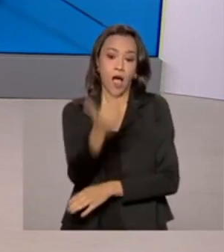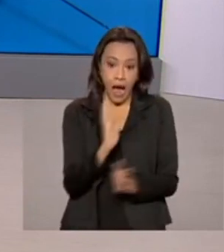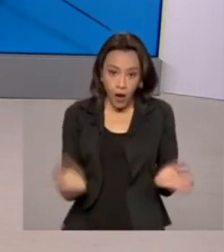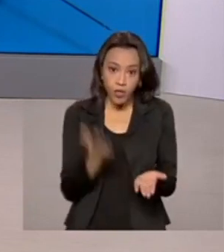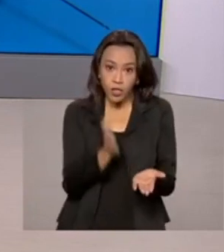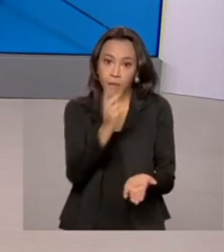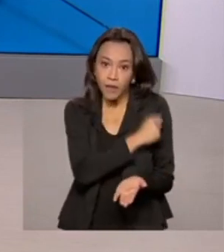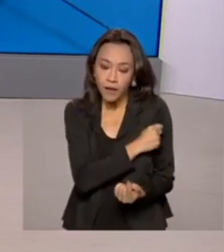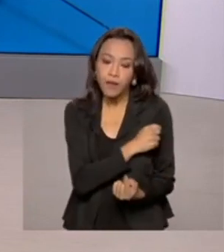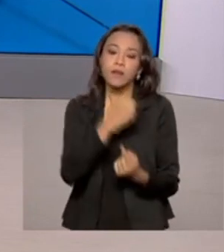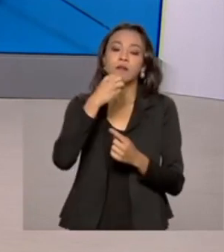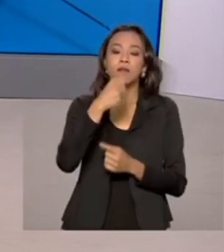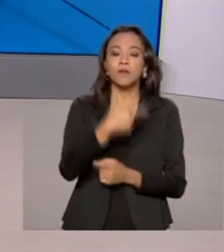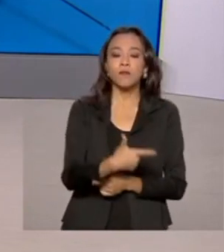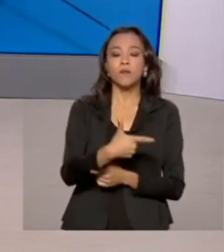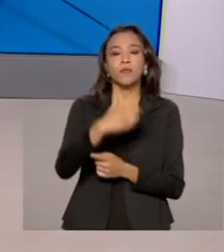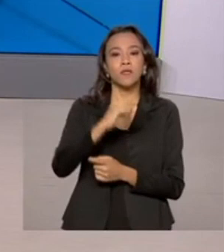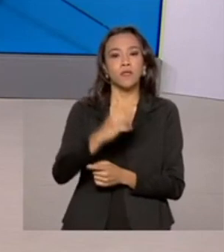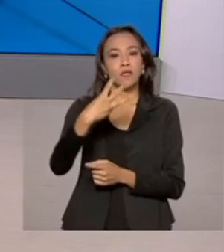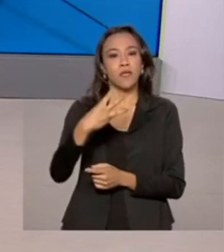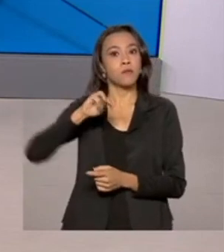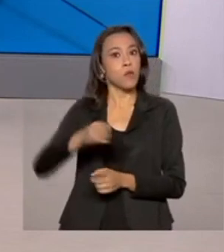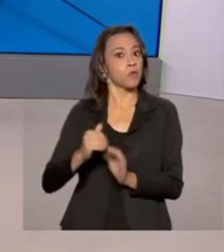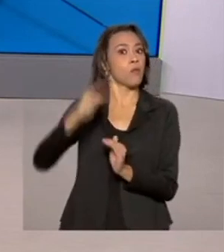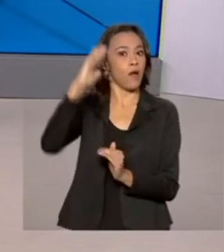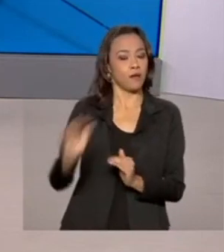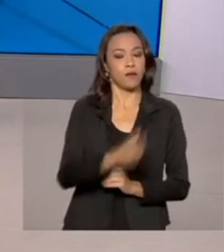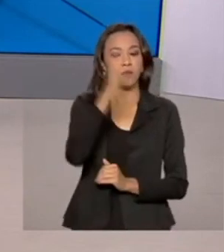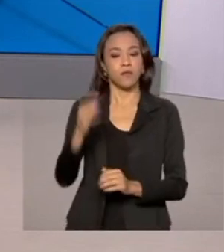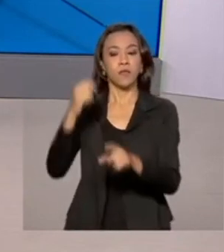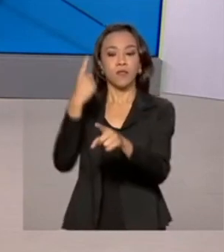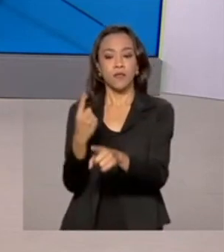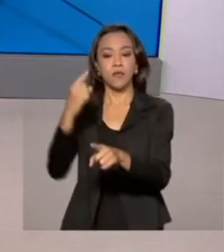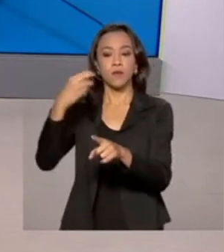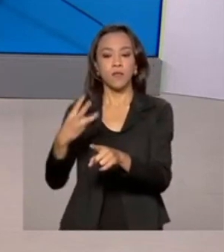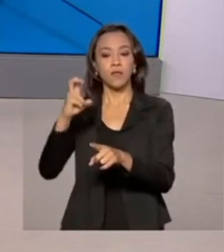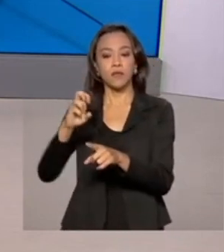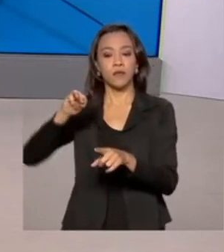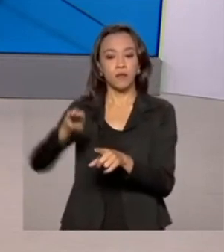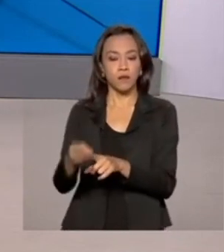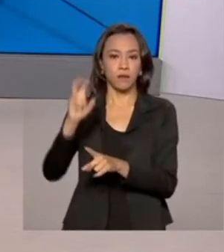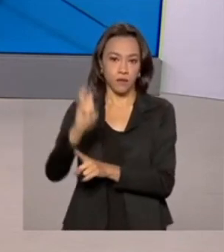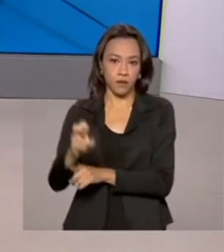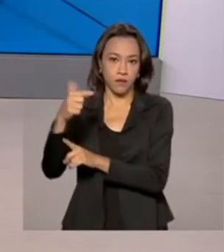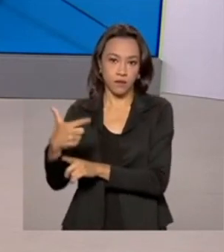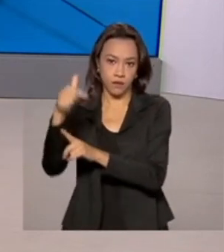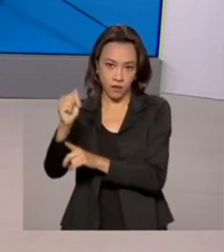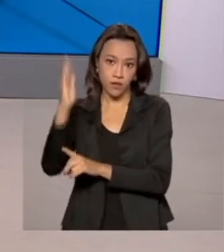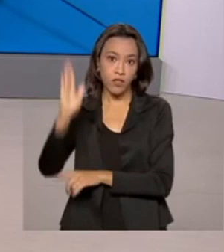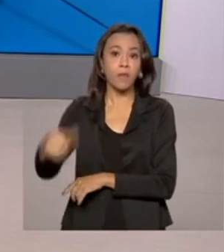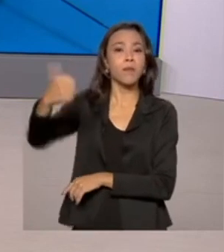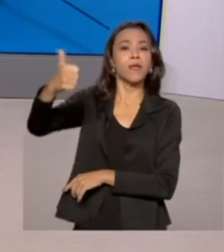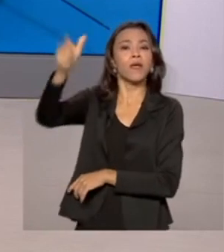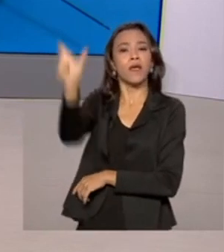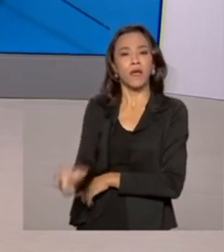mais de 203 milhões. 135 milhões 527 mil pessoas tomaram aí a primeira dose da vacina